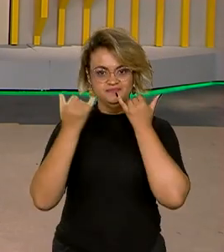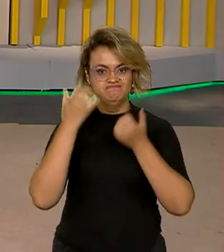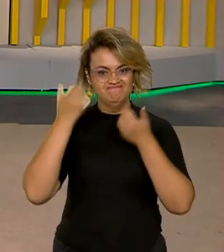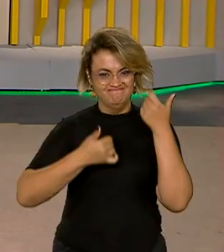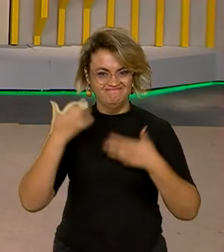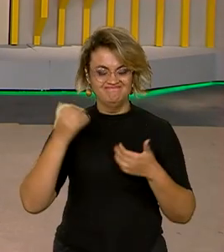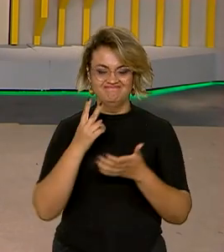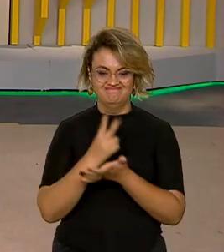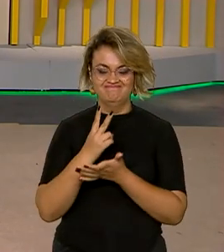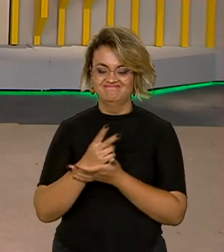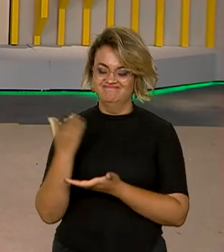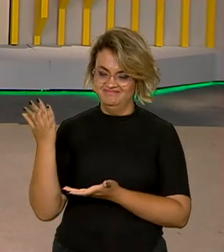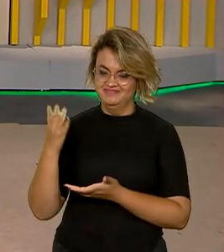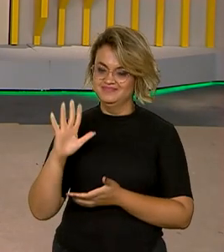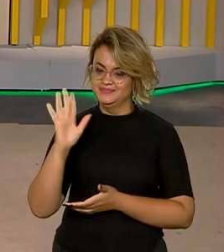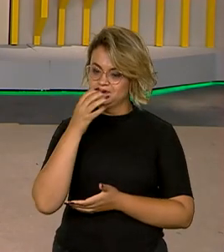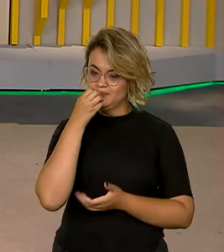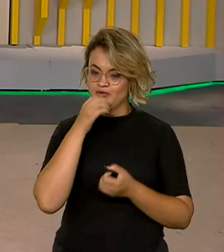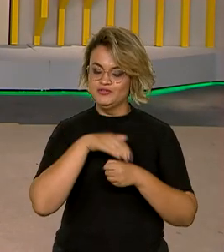números para a gente. Boa noite, Vanessa.